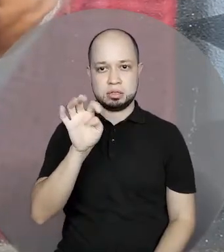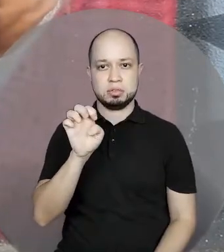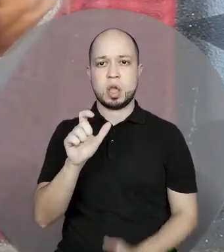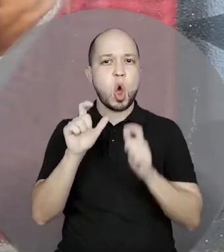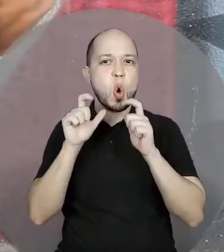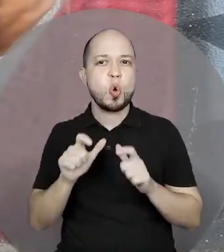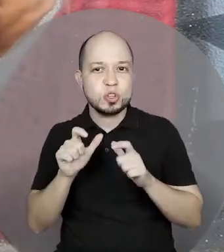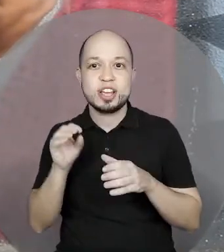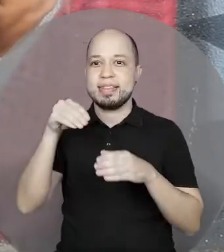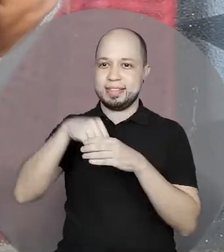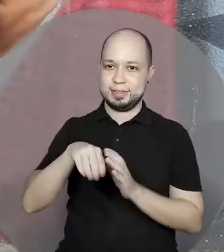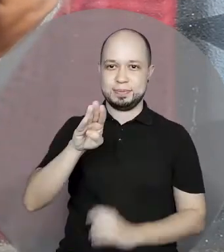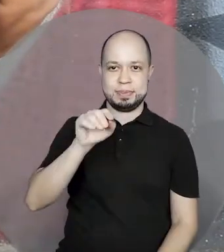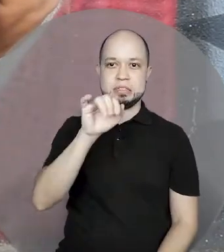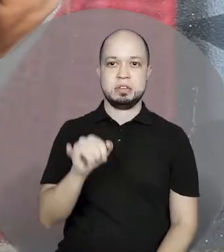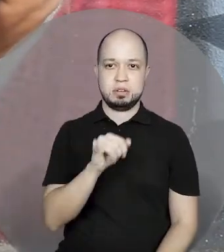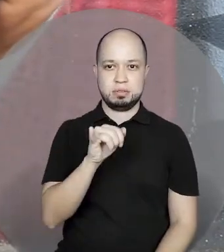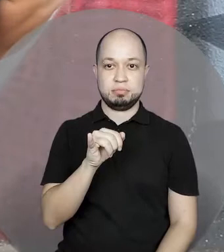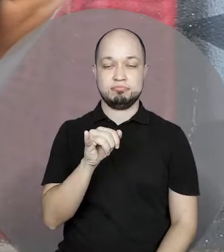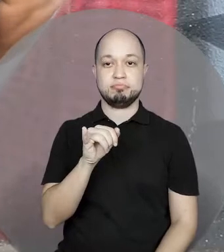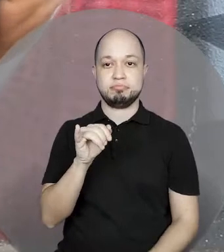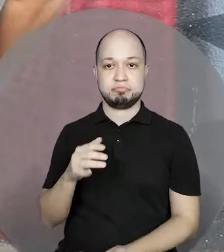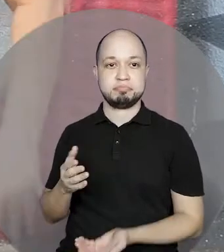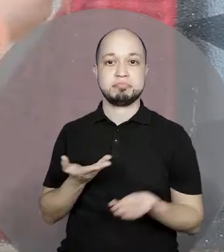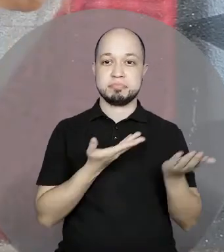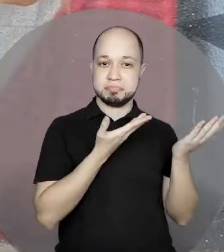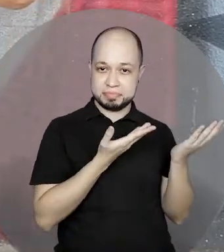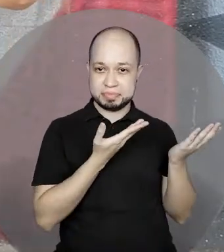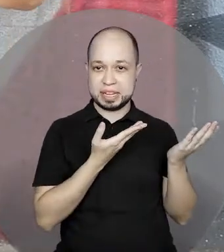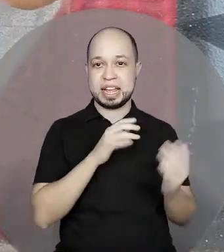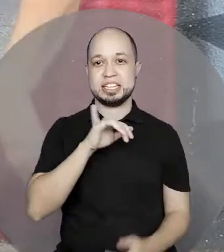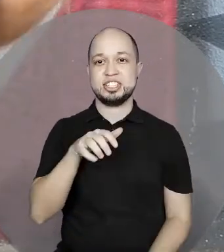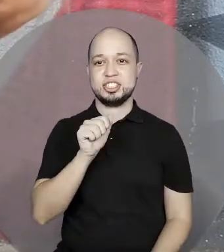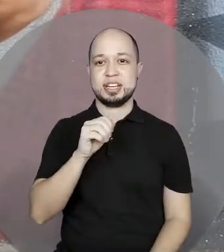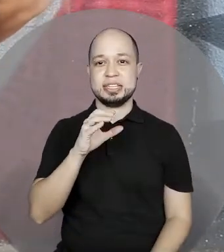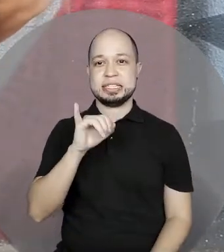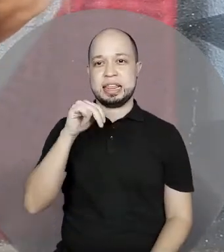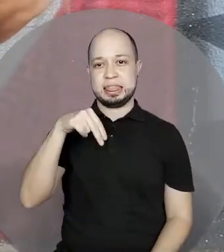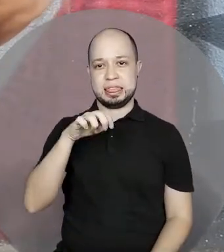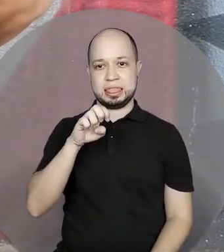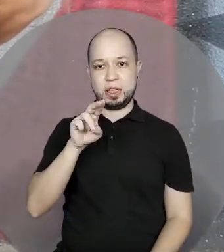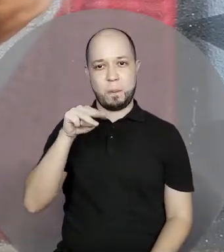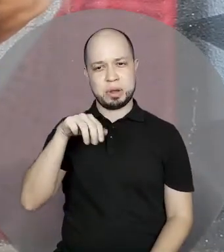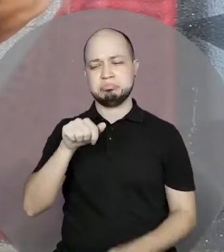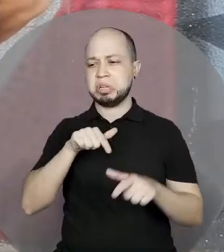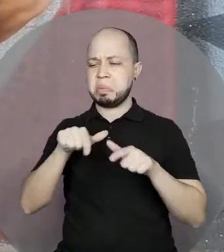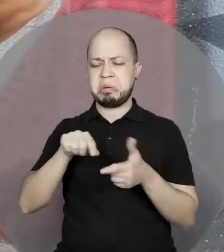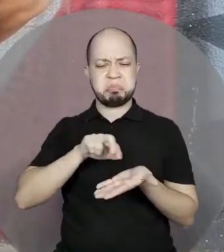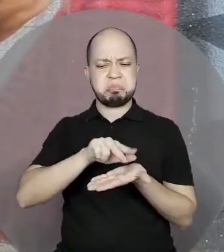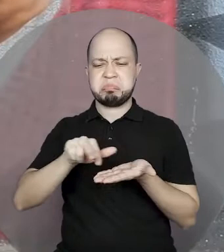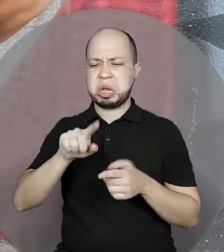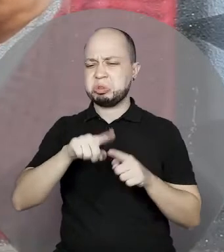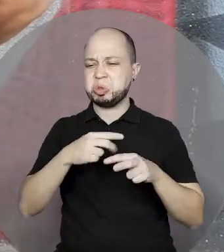Maranguapa e no Bom Jardim. Essa aqui é a artesã Jacineuma, que trabalha com biscuit e vários tipos de artesanato.